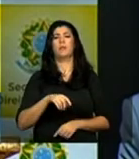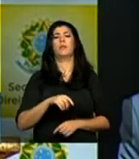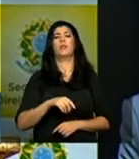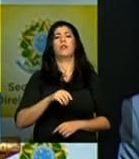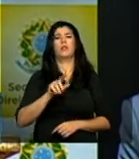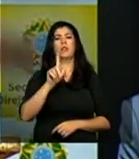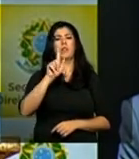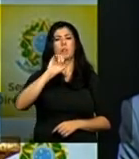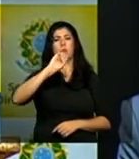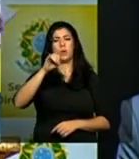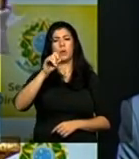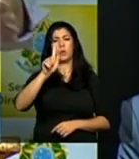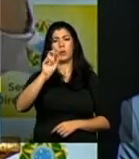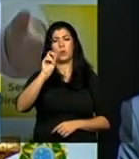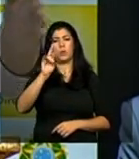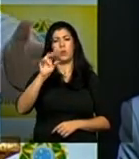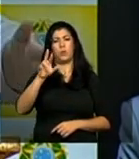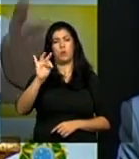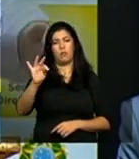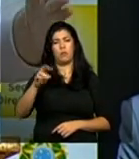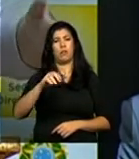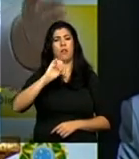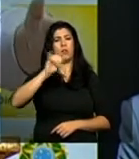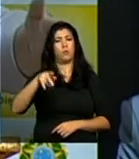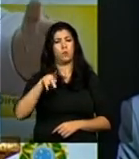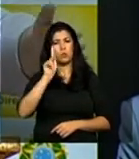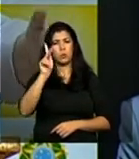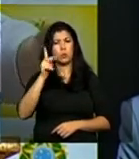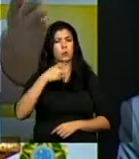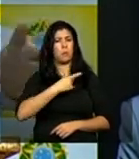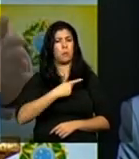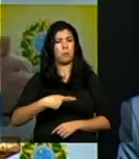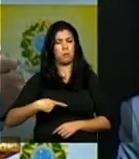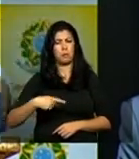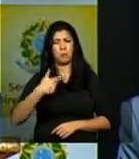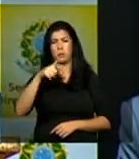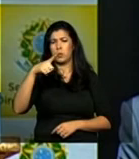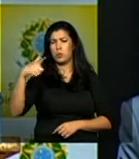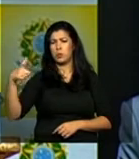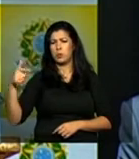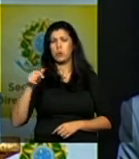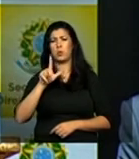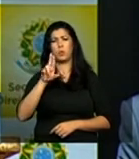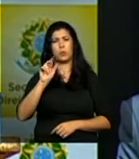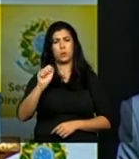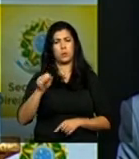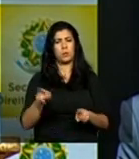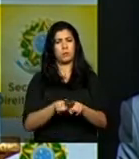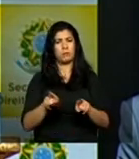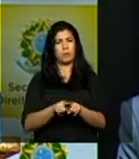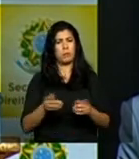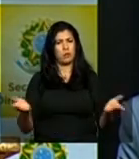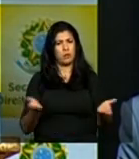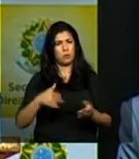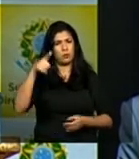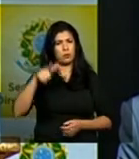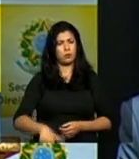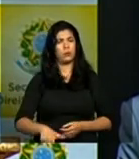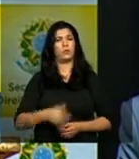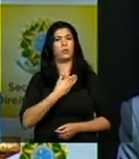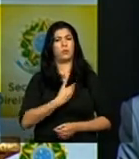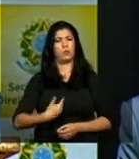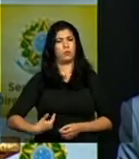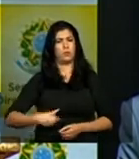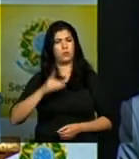João Goulart tem sido assim durante o governo do presidente Lula e é agora também com o